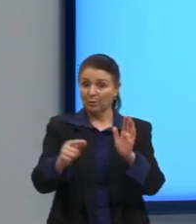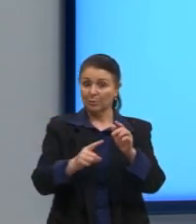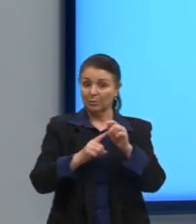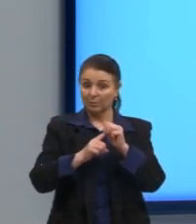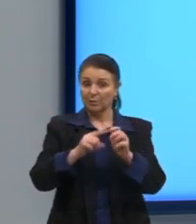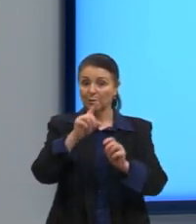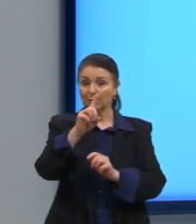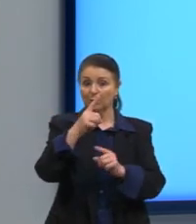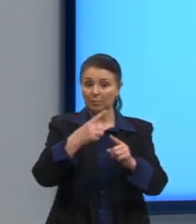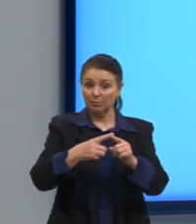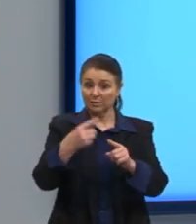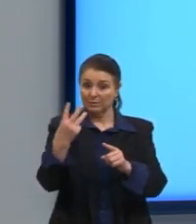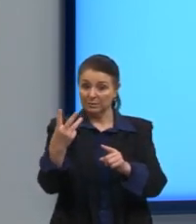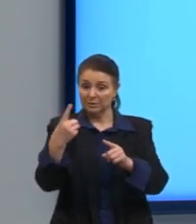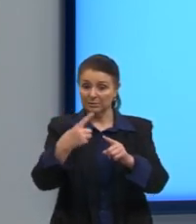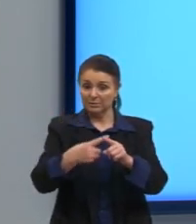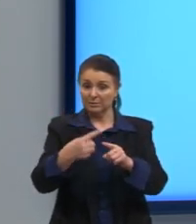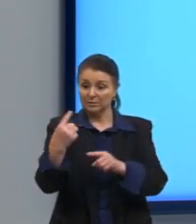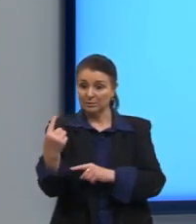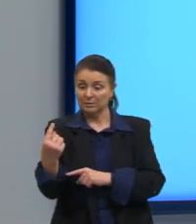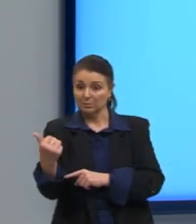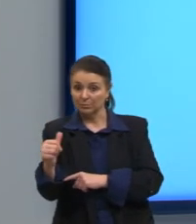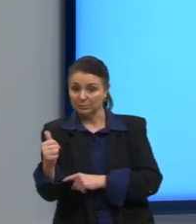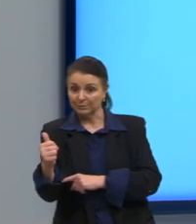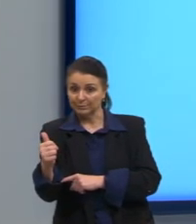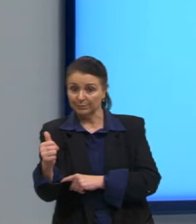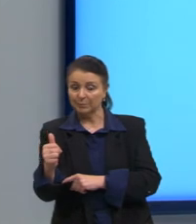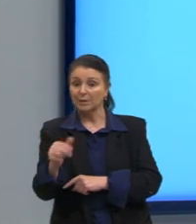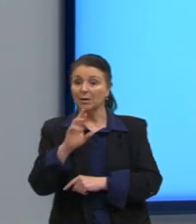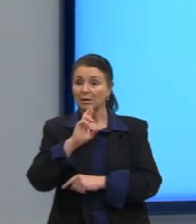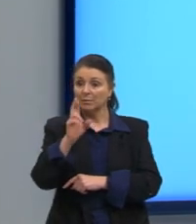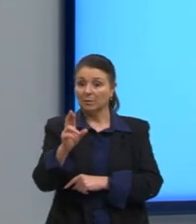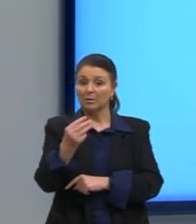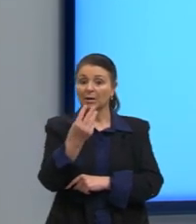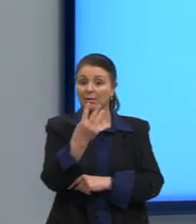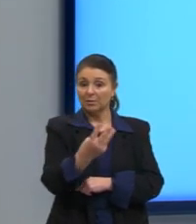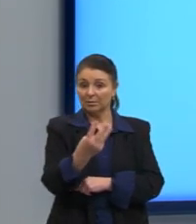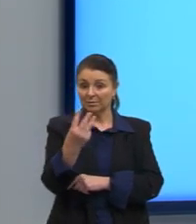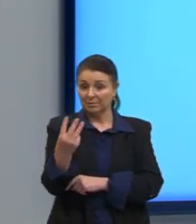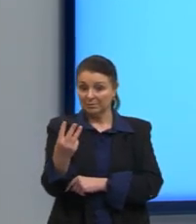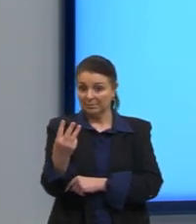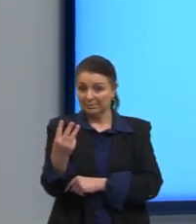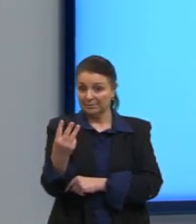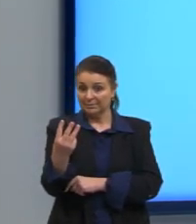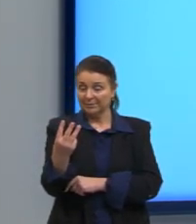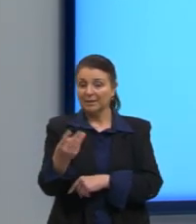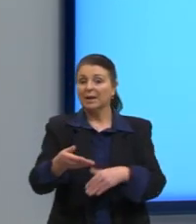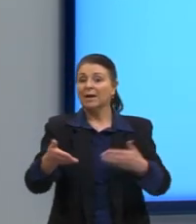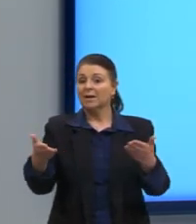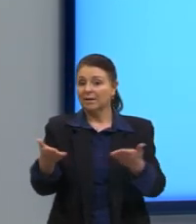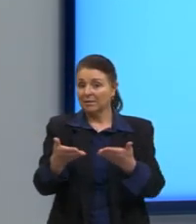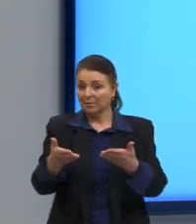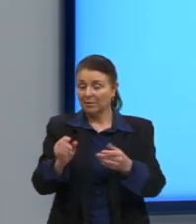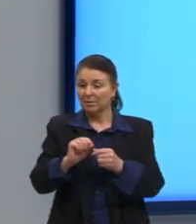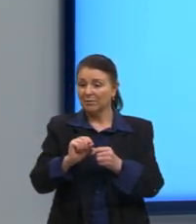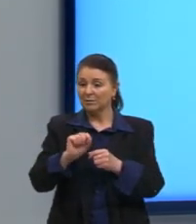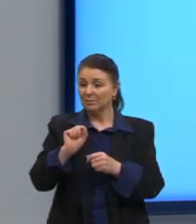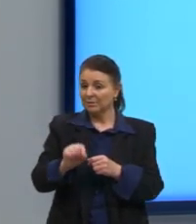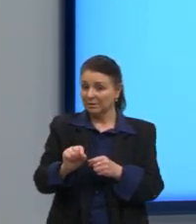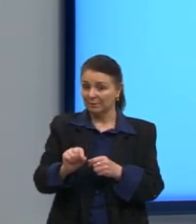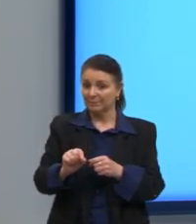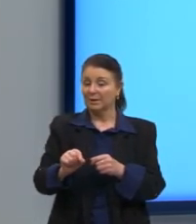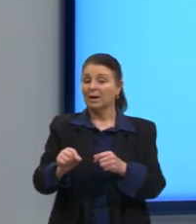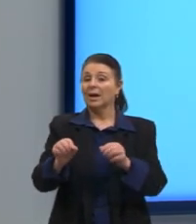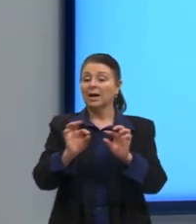1 vezes 3 vezes 11, que resulta em 33. Agora, nós vamos para as diagonais